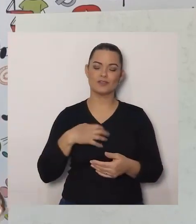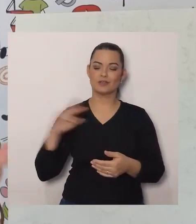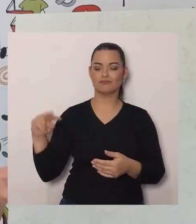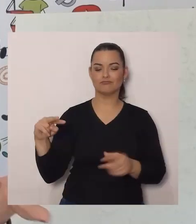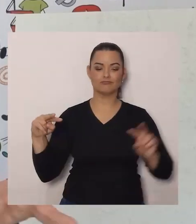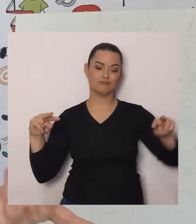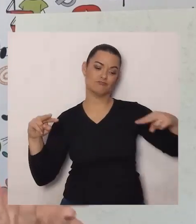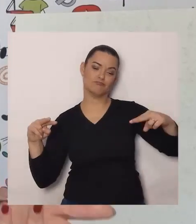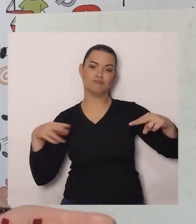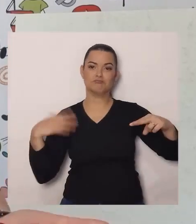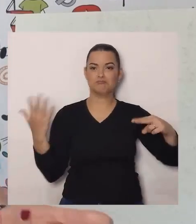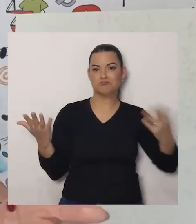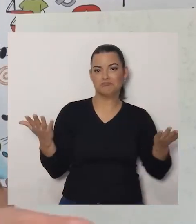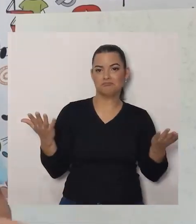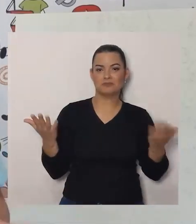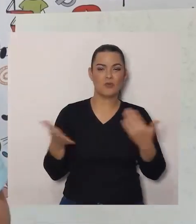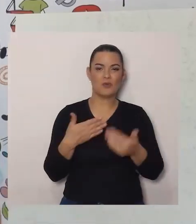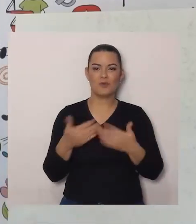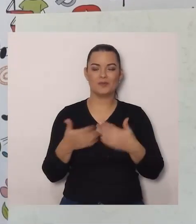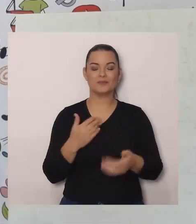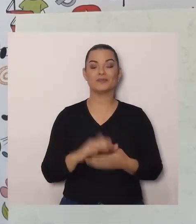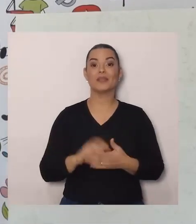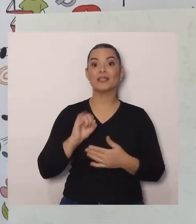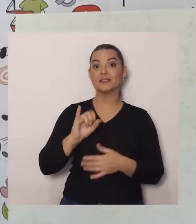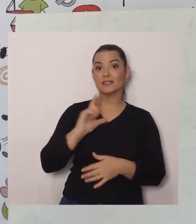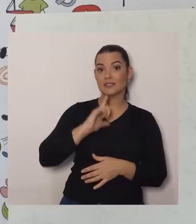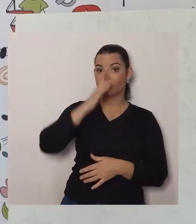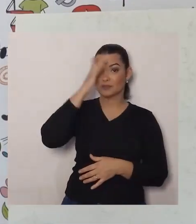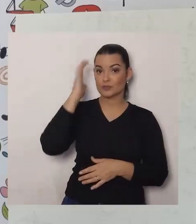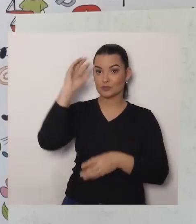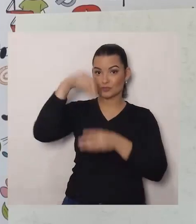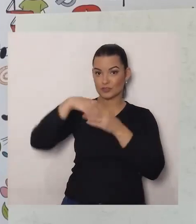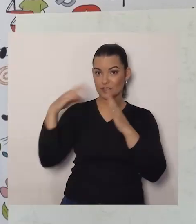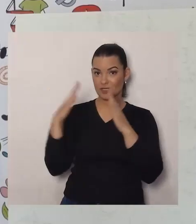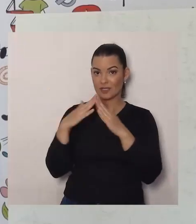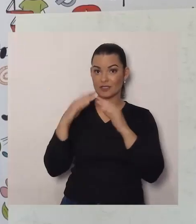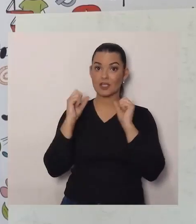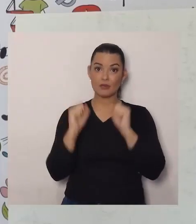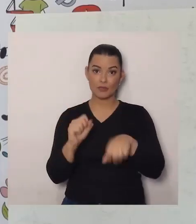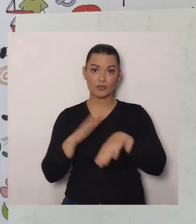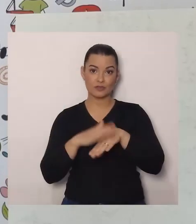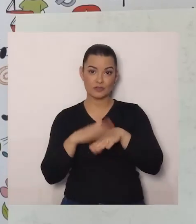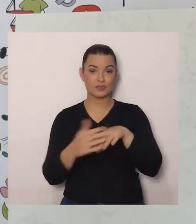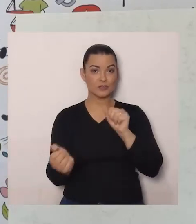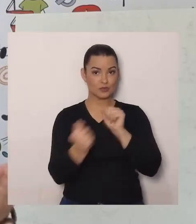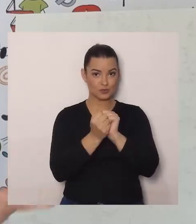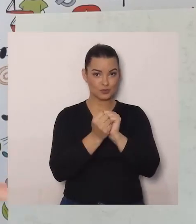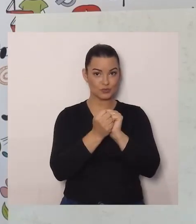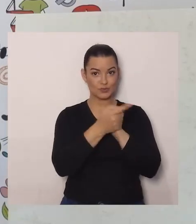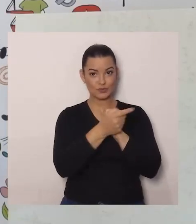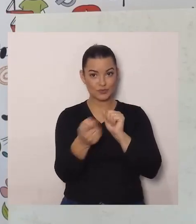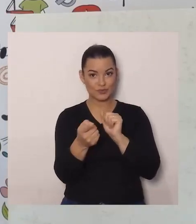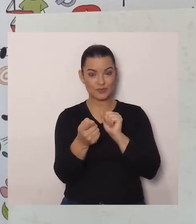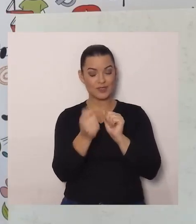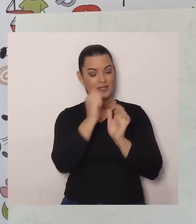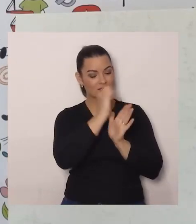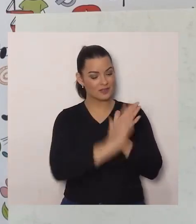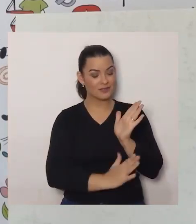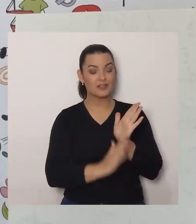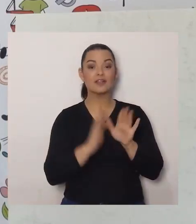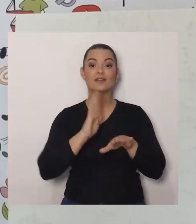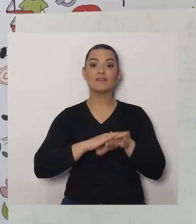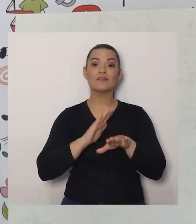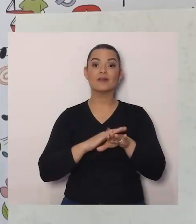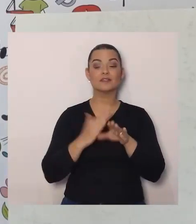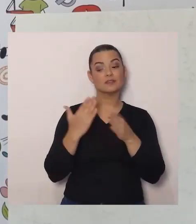Se você tiver, Alguém na sua casa, Que possa fazer, Também com você, Essa atividade, Comparem depois, Os